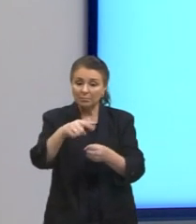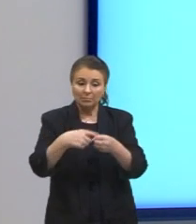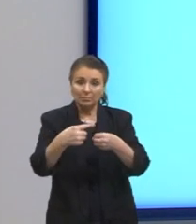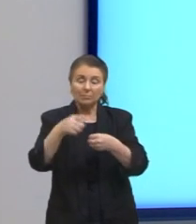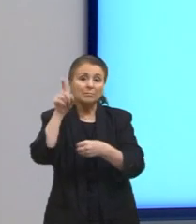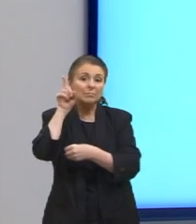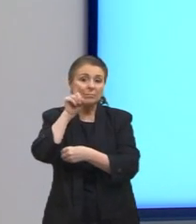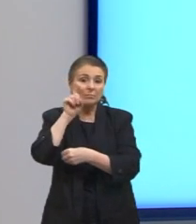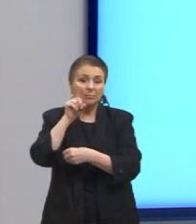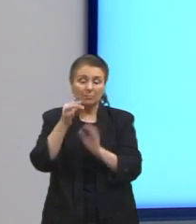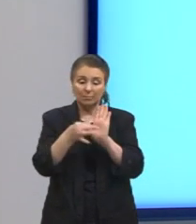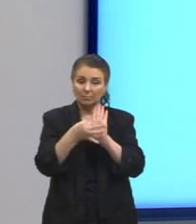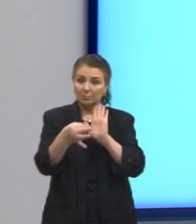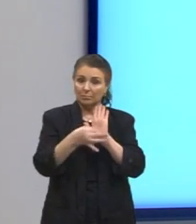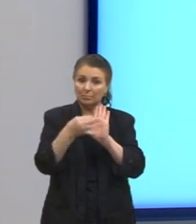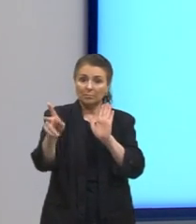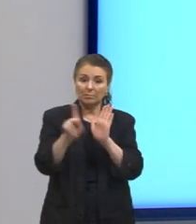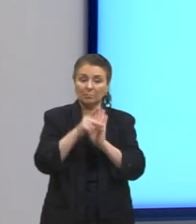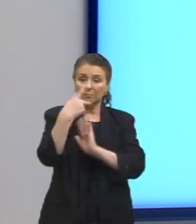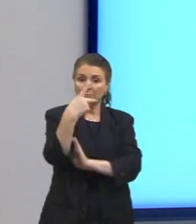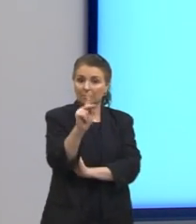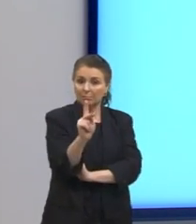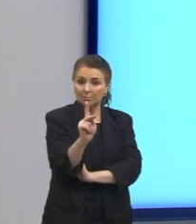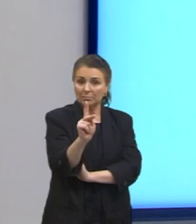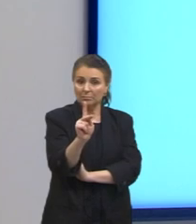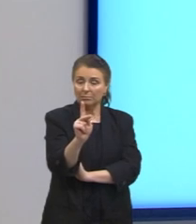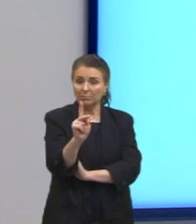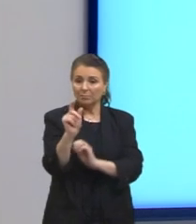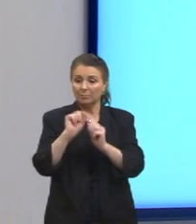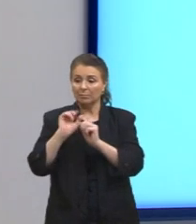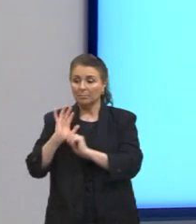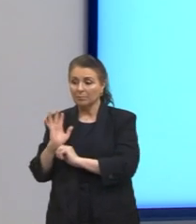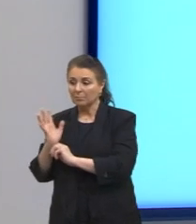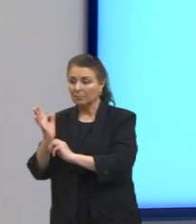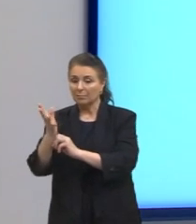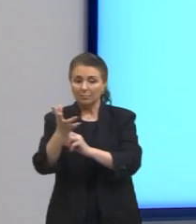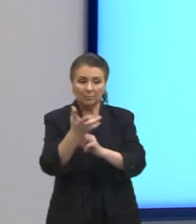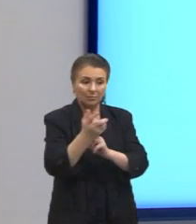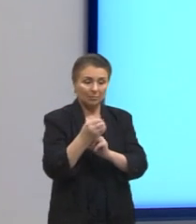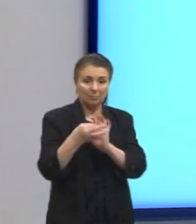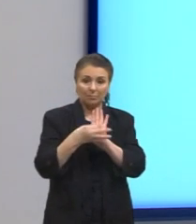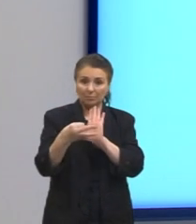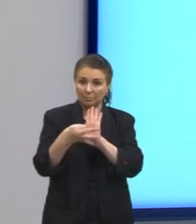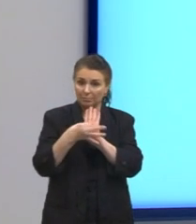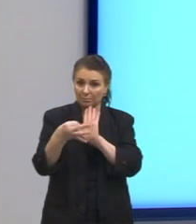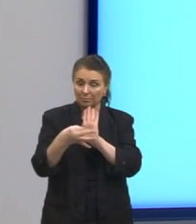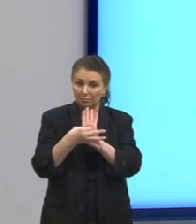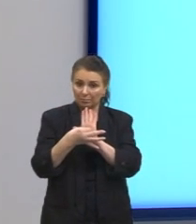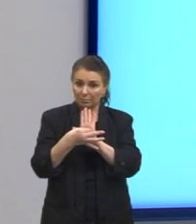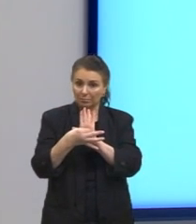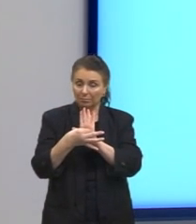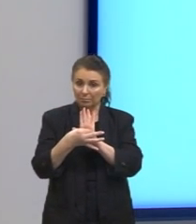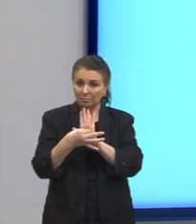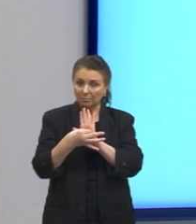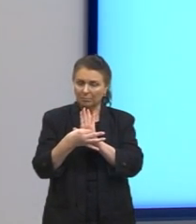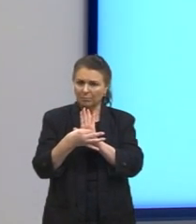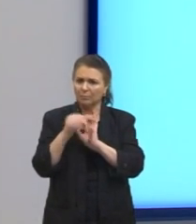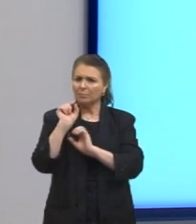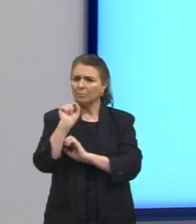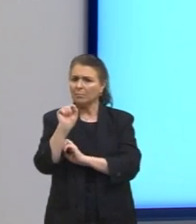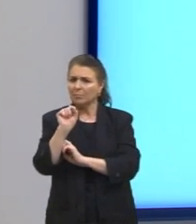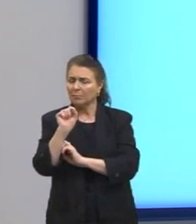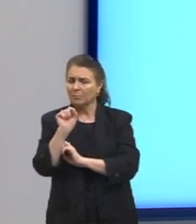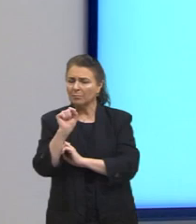opiniões pessoais. Ela faz um apanhado de opiniões a respeito do que